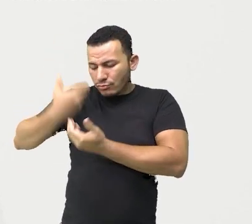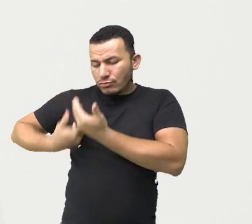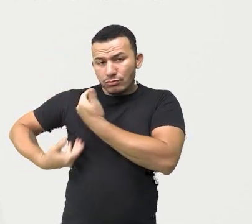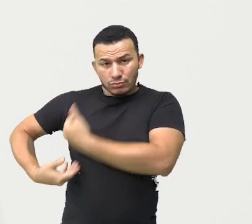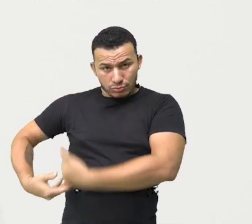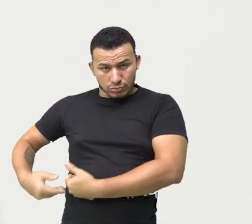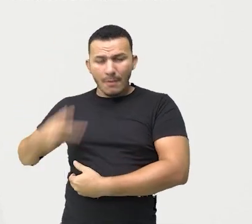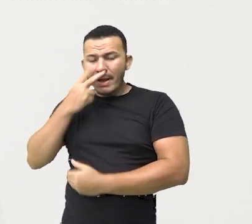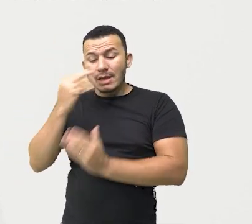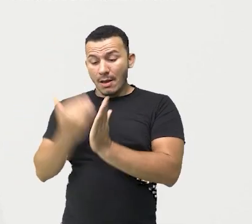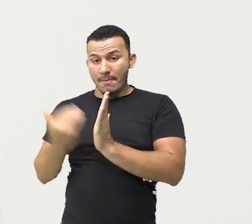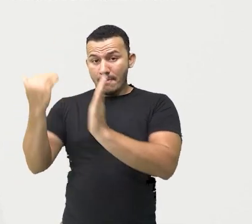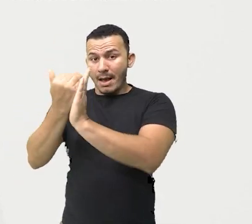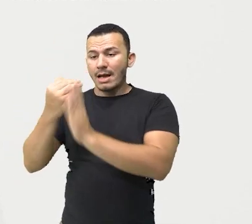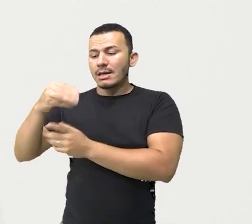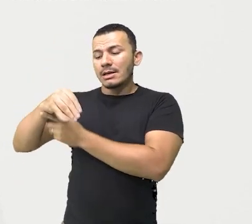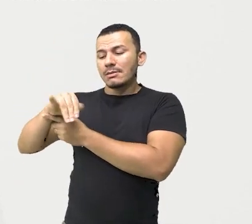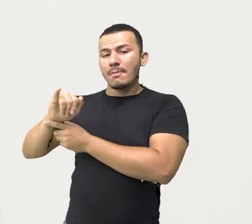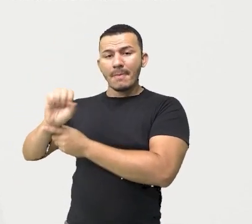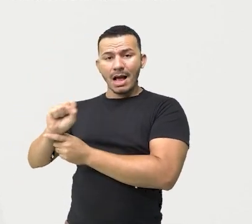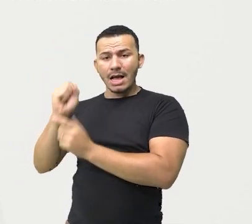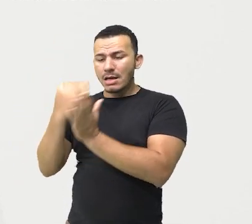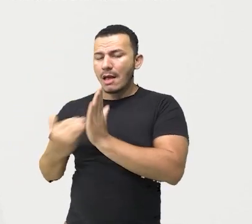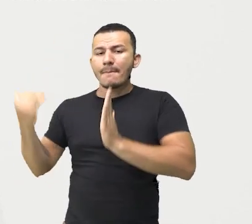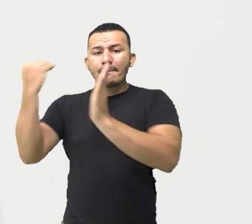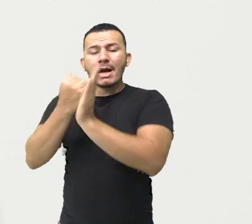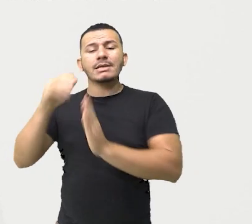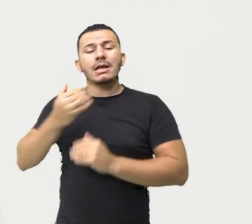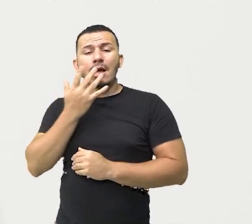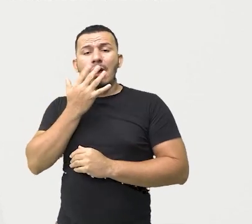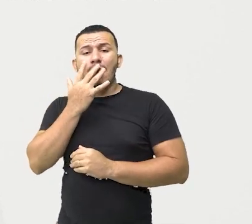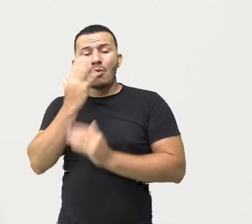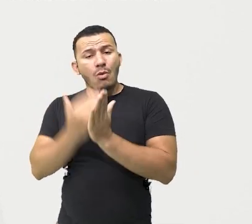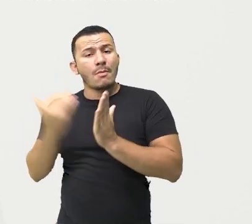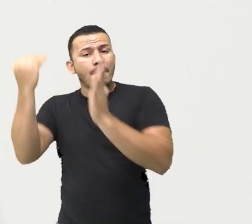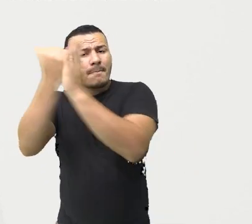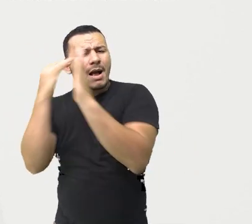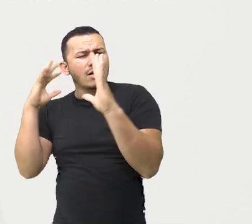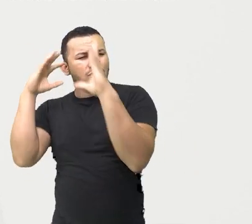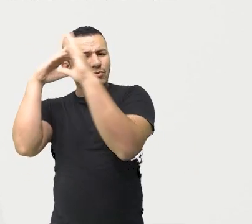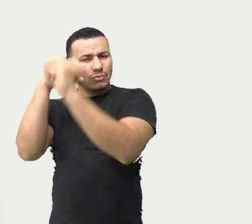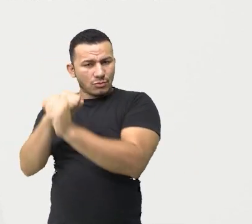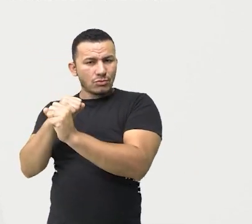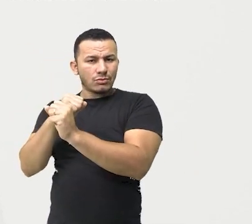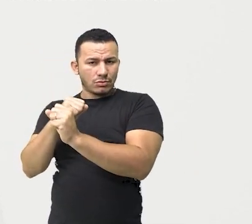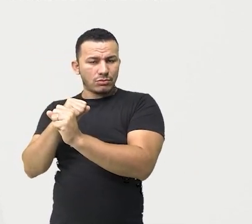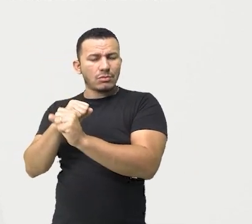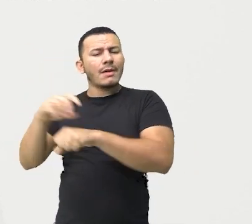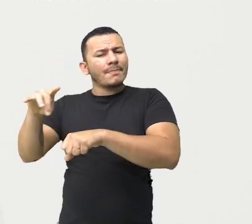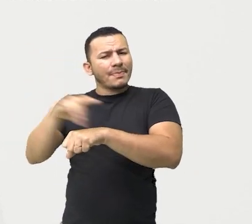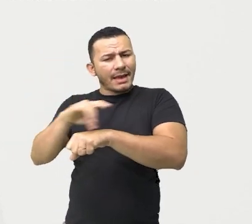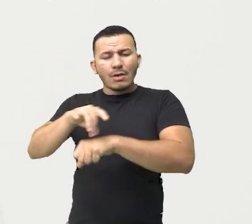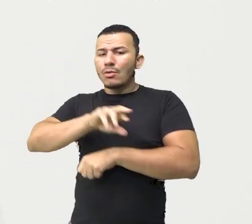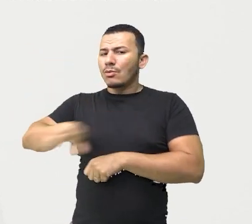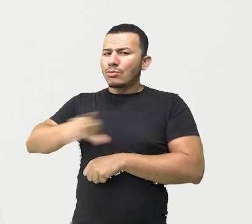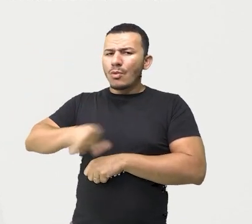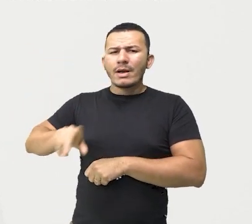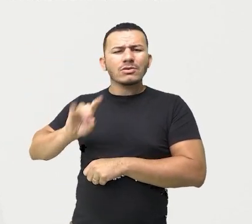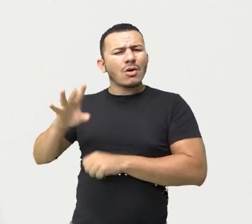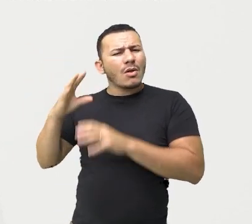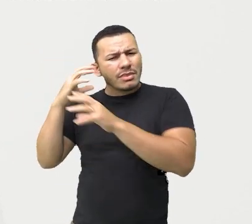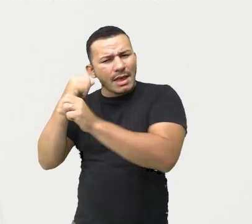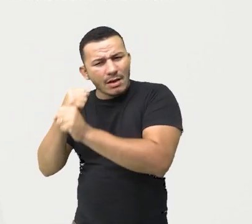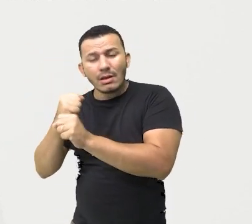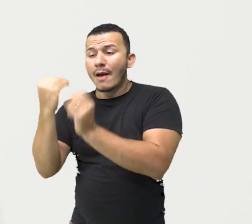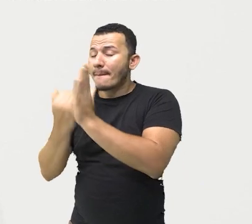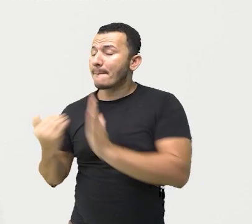é de verbo de intensidade, intensificando a cor dos cabelos de Iracema. Ela tinha os cabelos negros, não somente só negros,